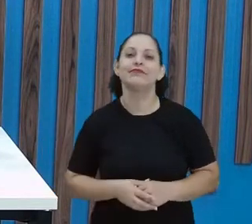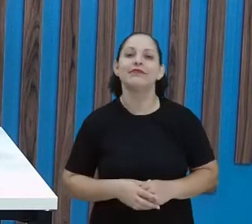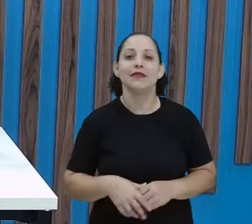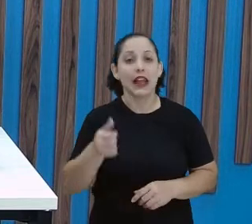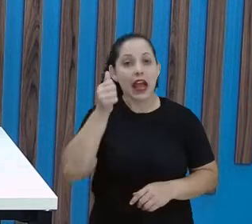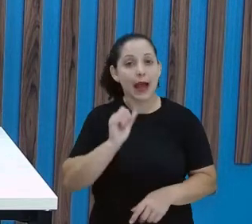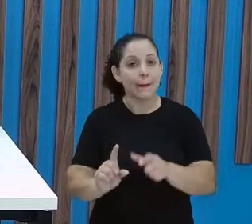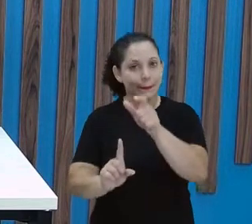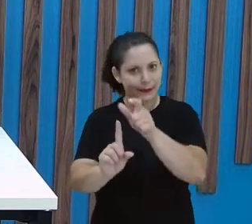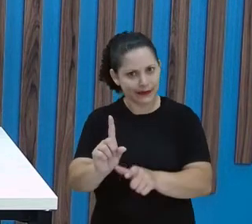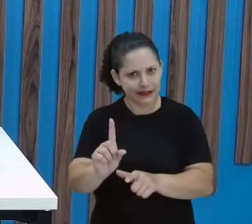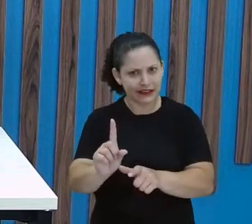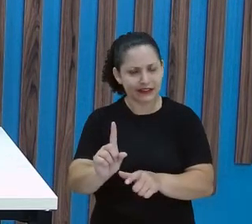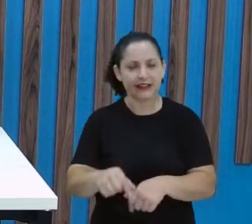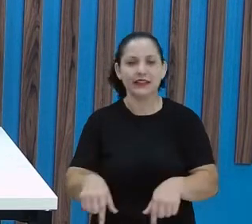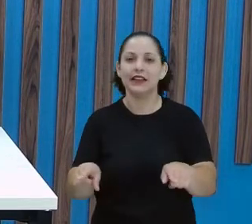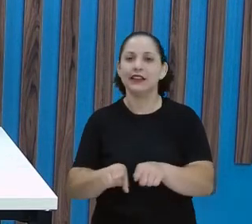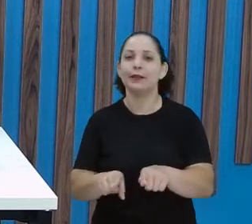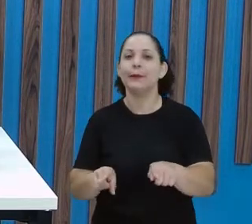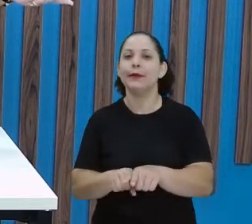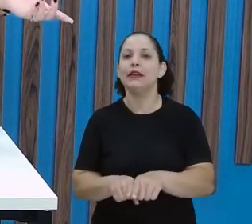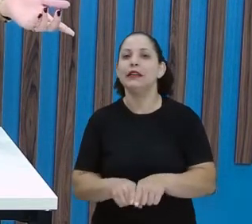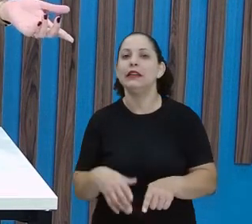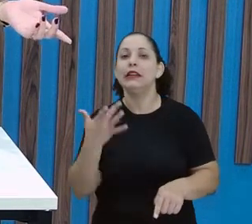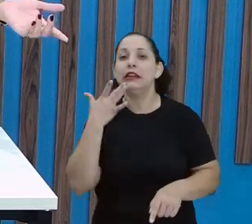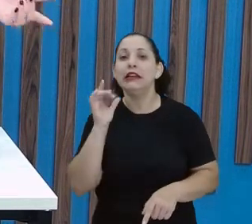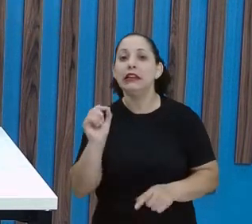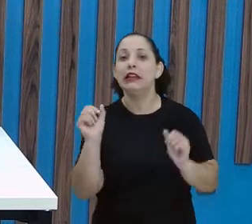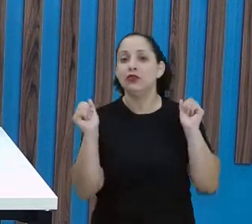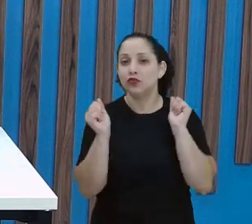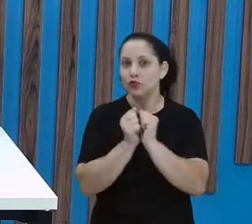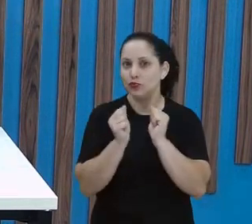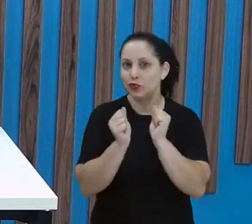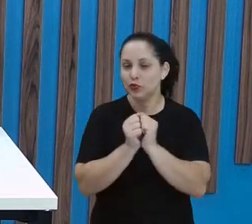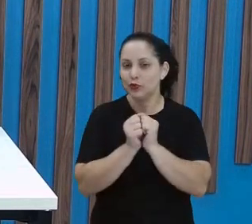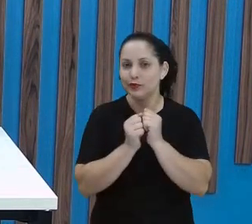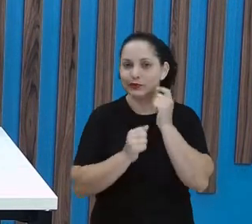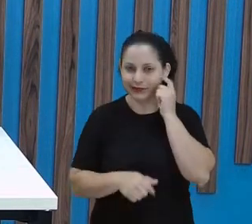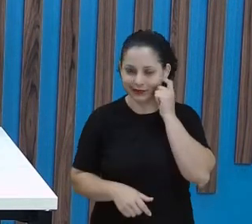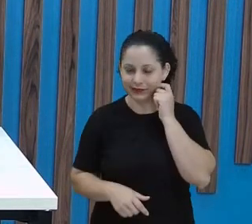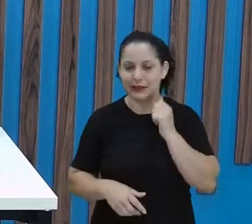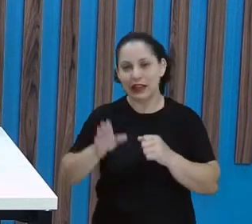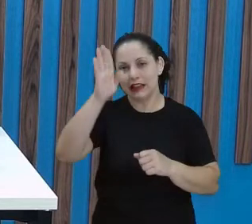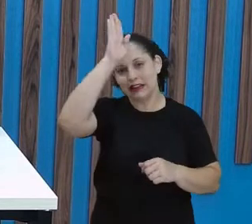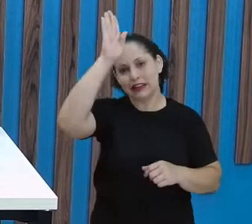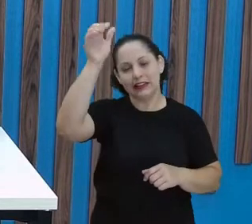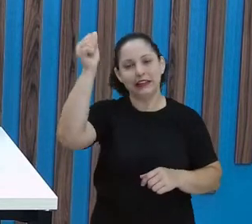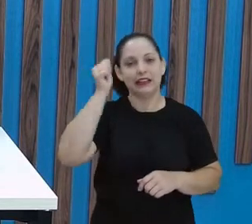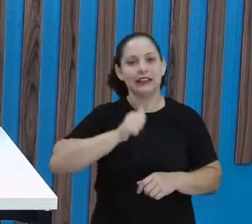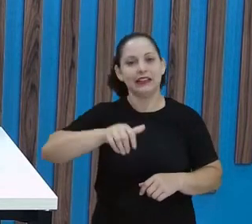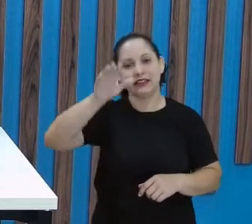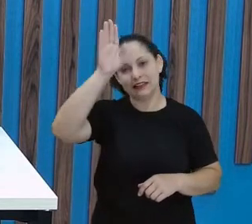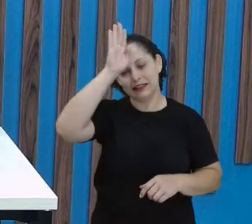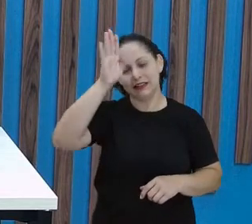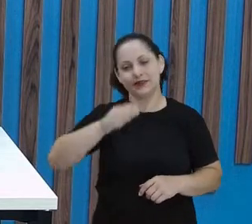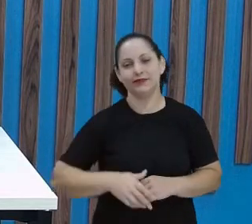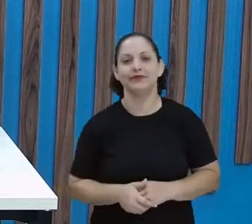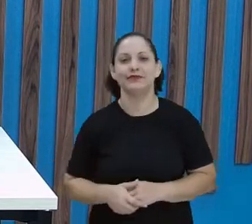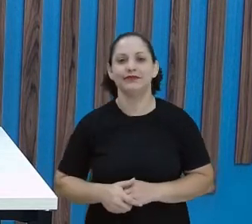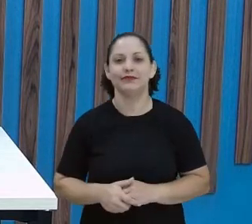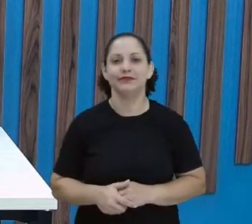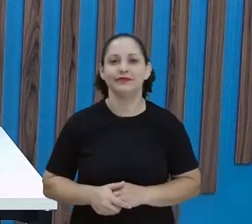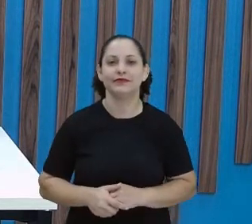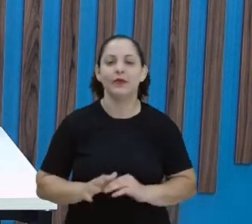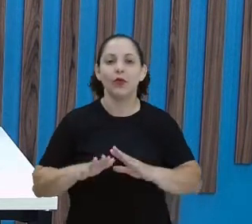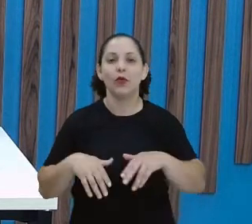de Dorothy, falou mais de quem? Com quem ela vivia, né? Que foi o tio e a tia. Então, vamos ver